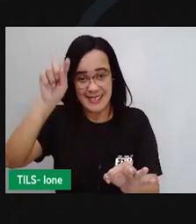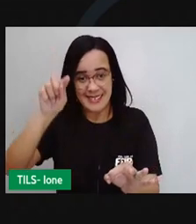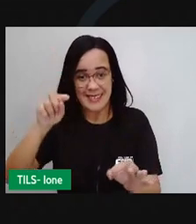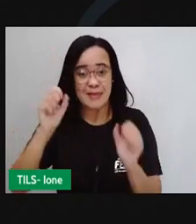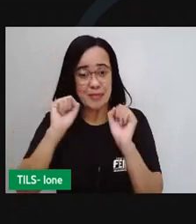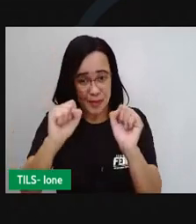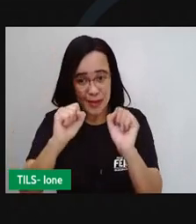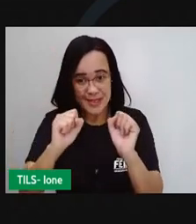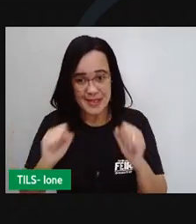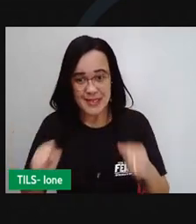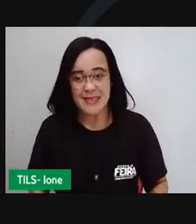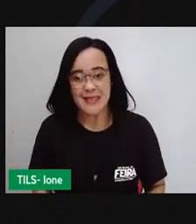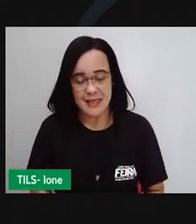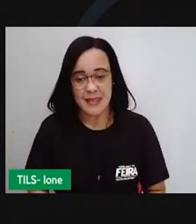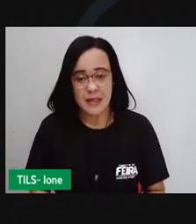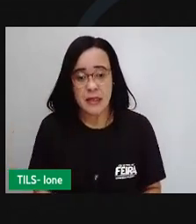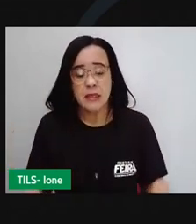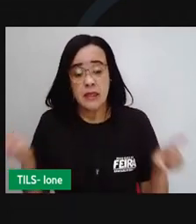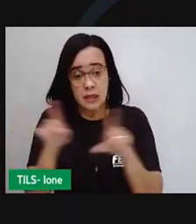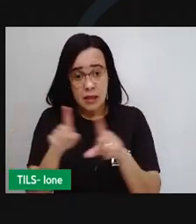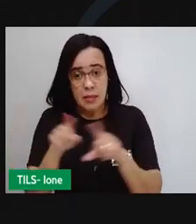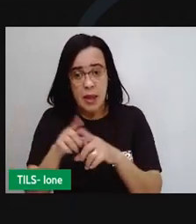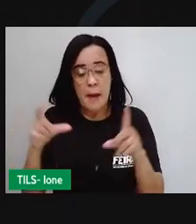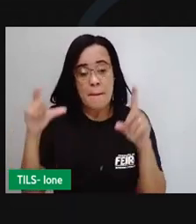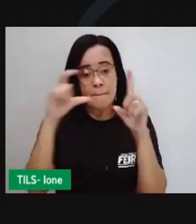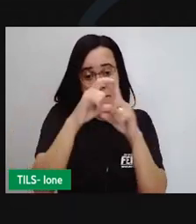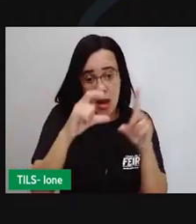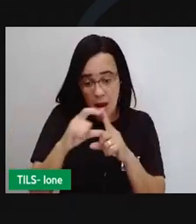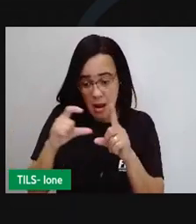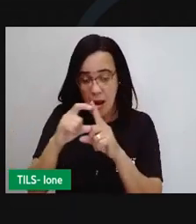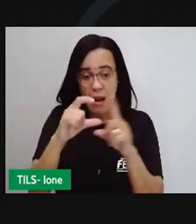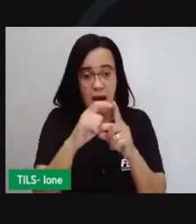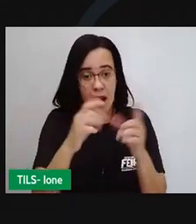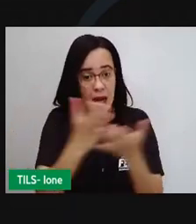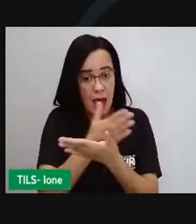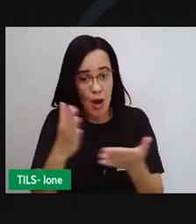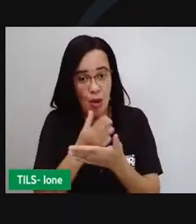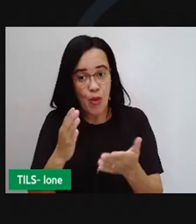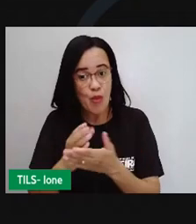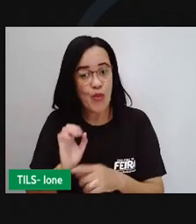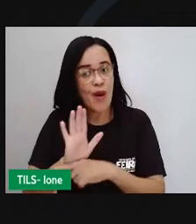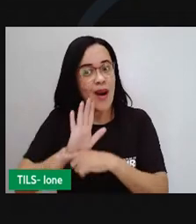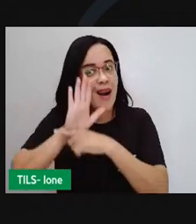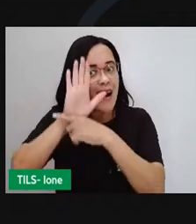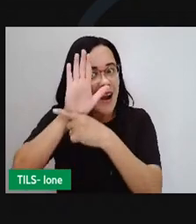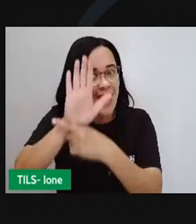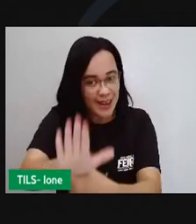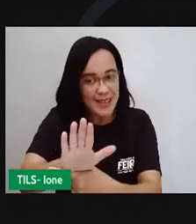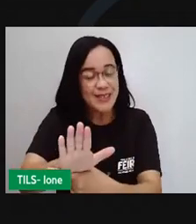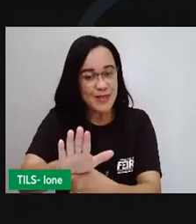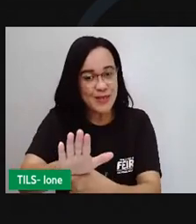Existem algumas palavras-chave para definir qual operação usar.